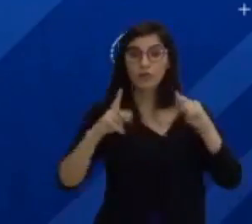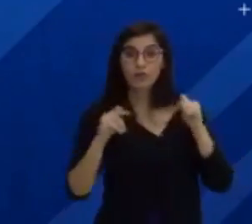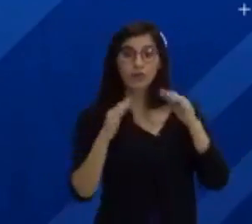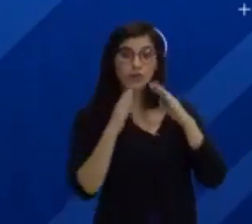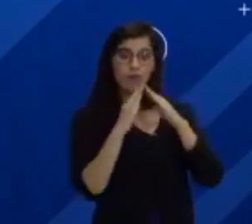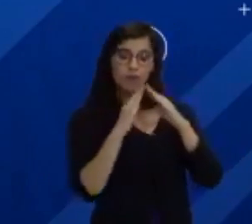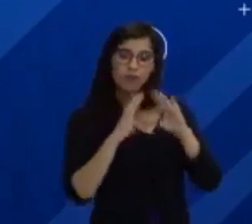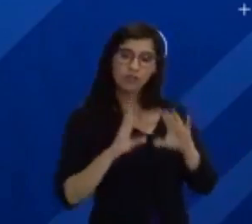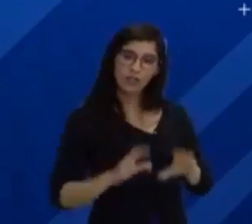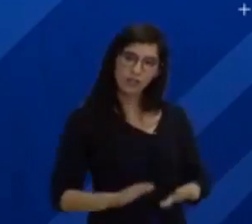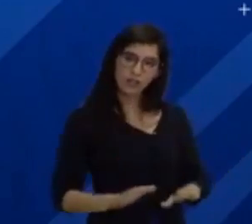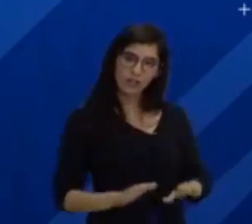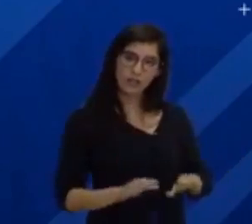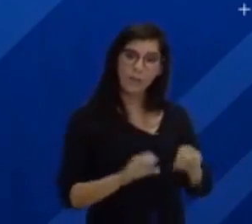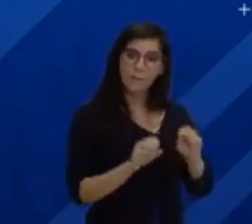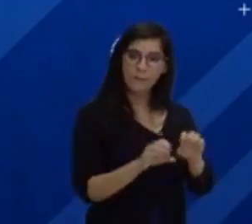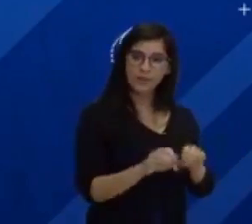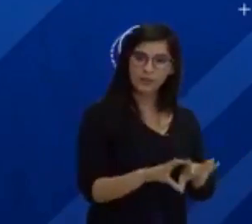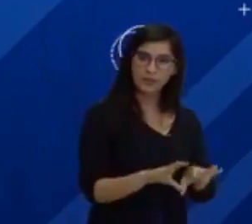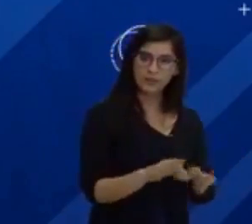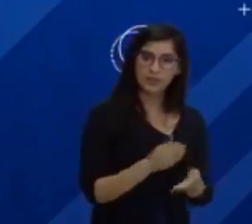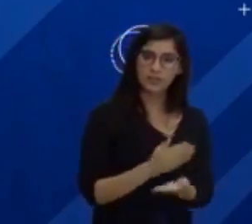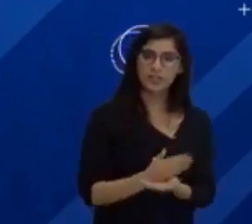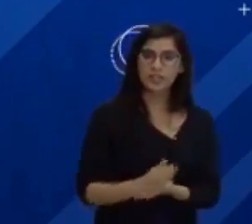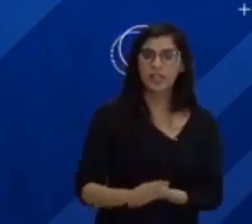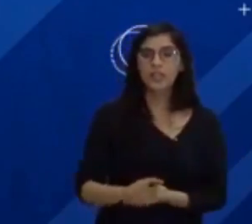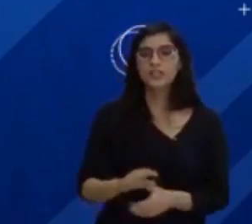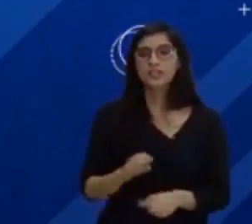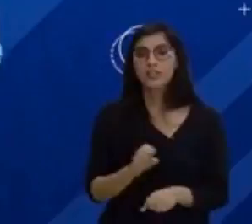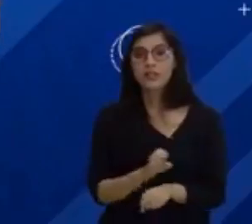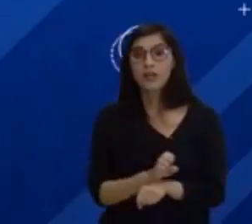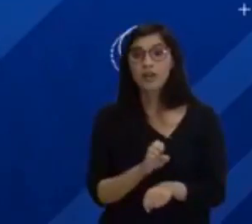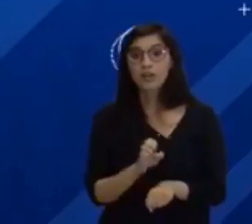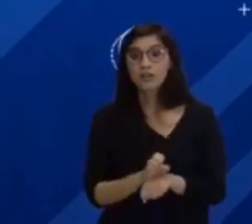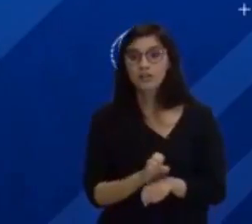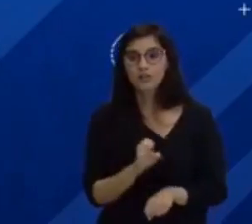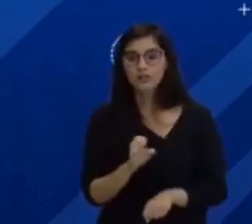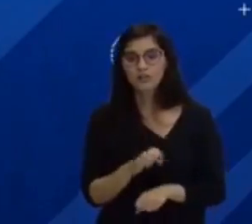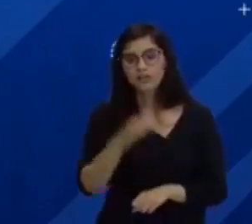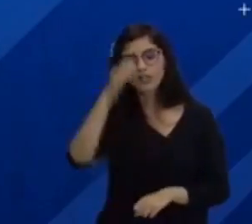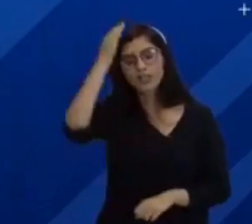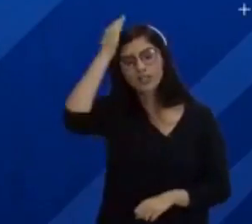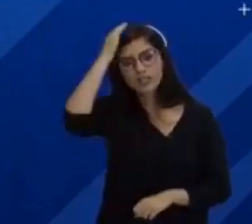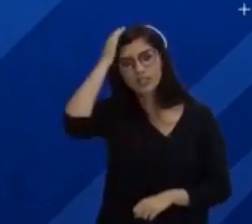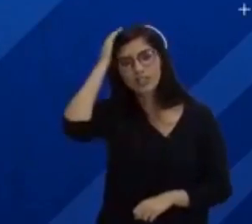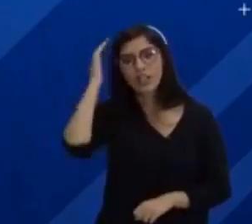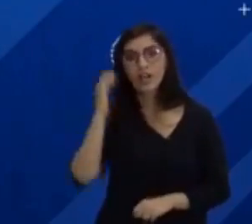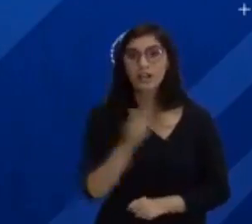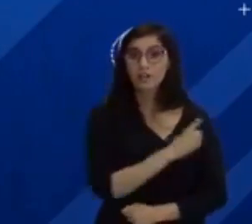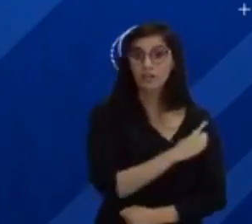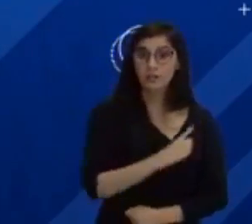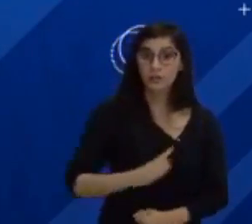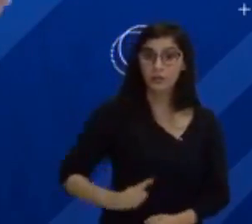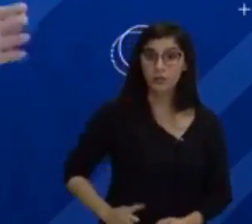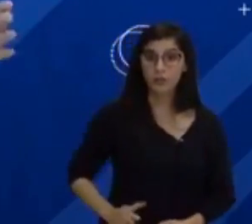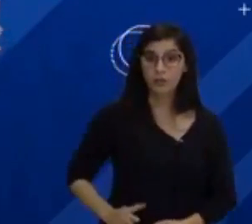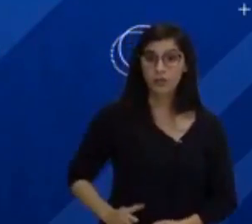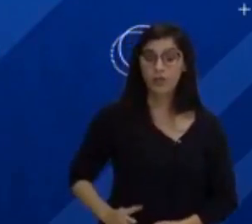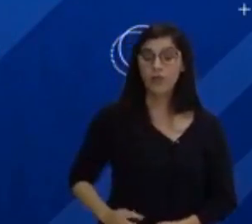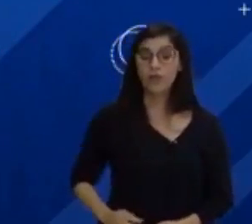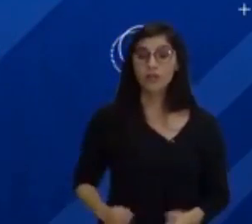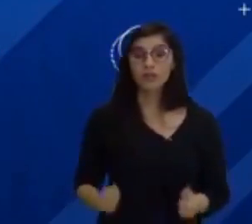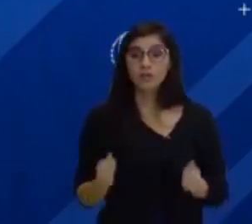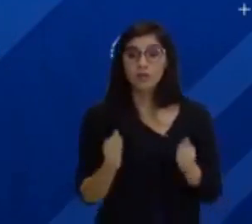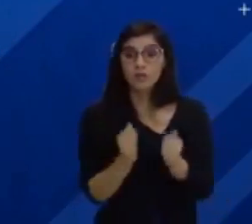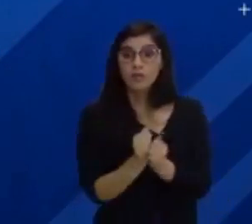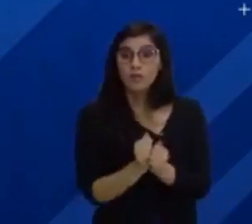projeto de iniciativa do governo do estado por meio da Secretaria de Educação, em parceria com a Cultura Rede de Comunicação.